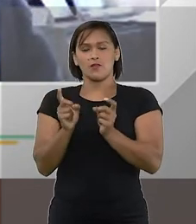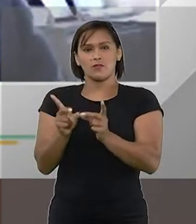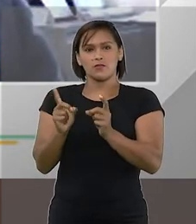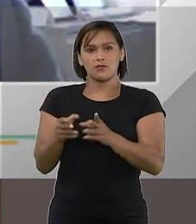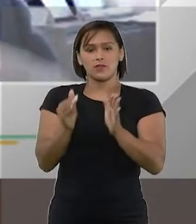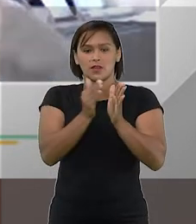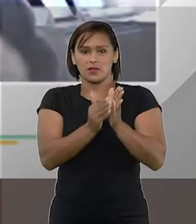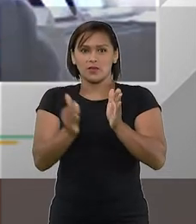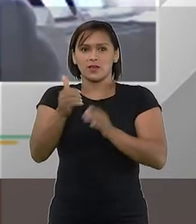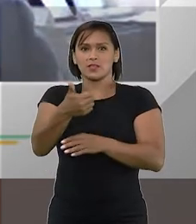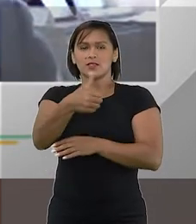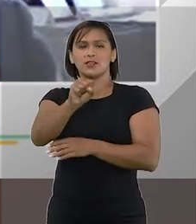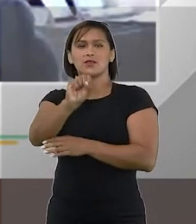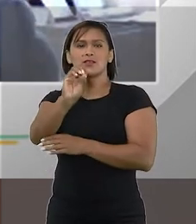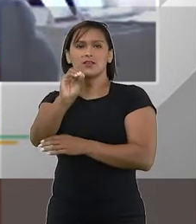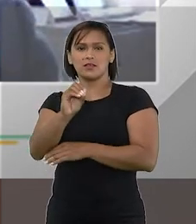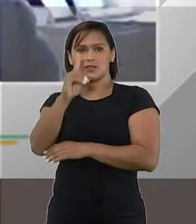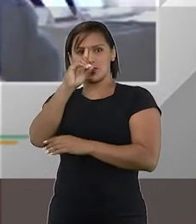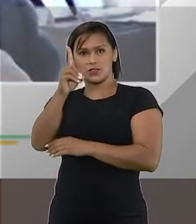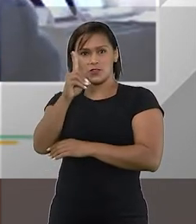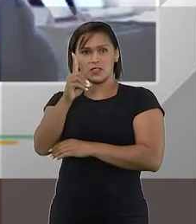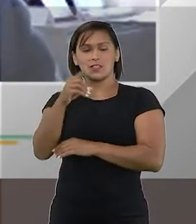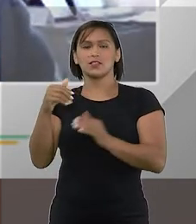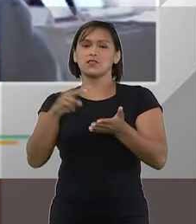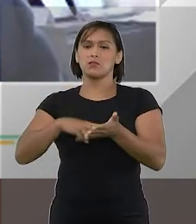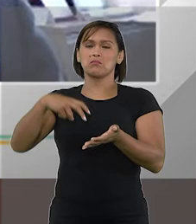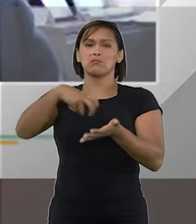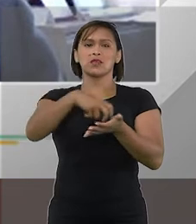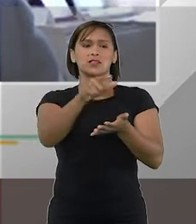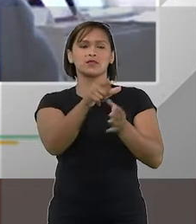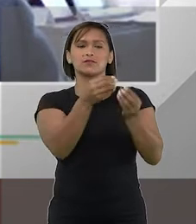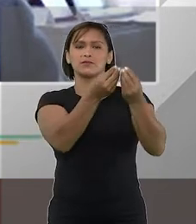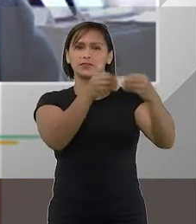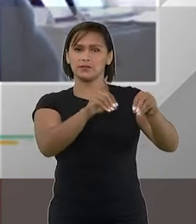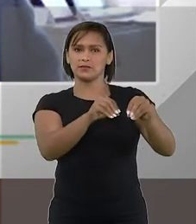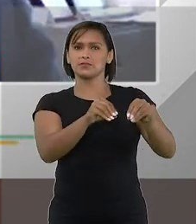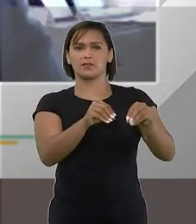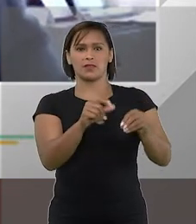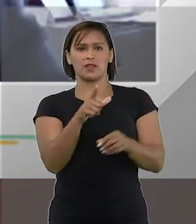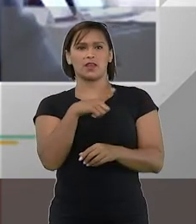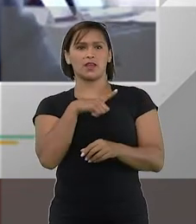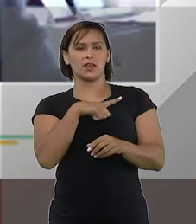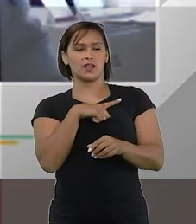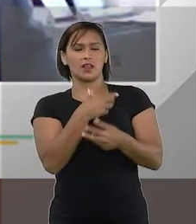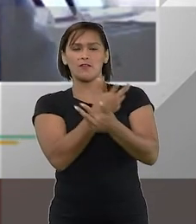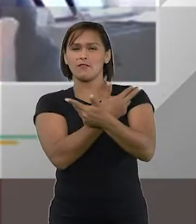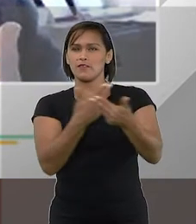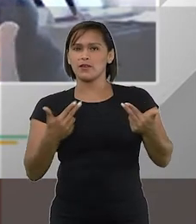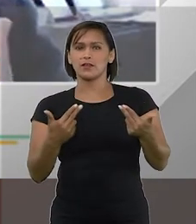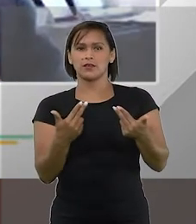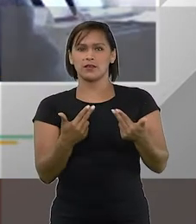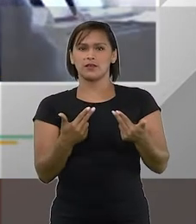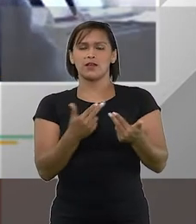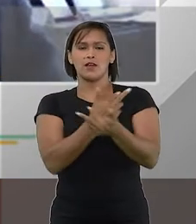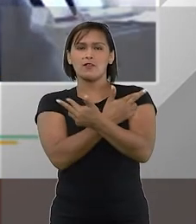a venda num prazo máximo de 180 dias sob pena de destituição, várias